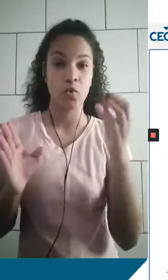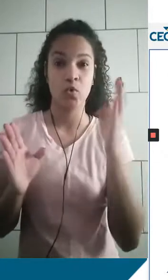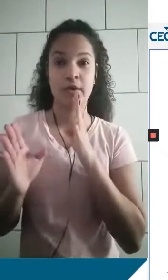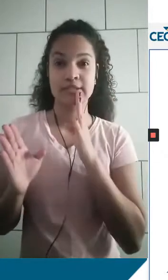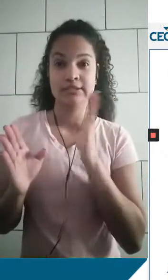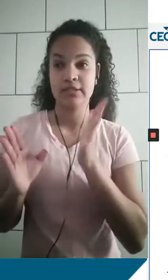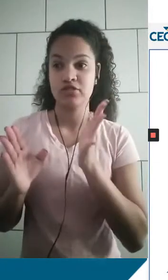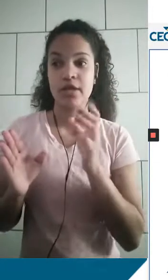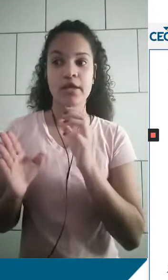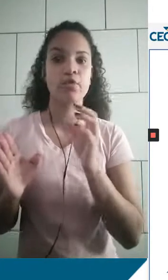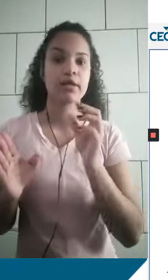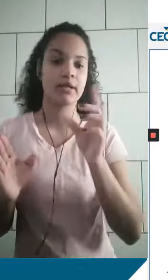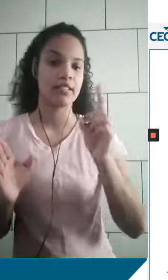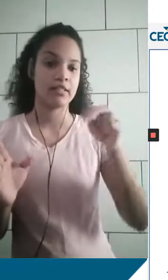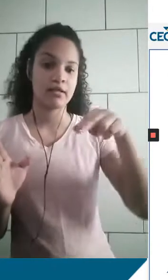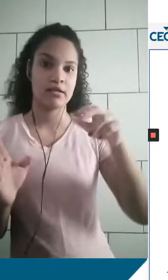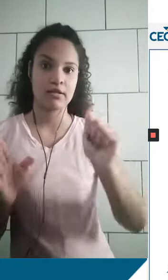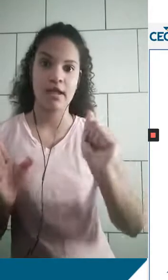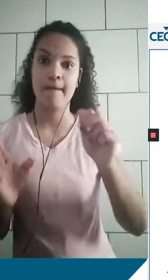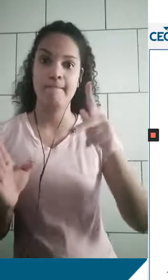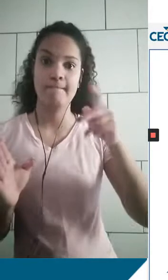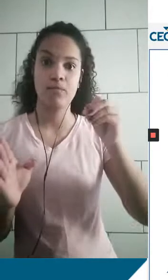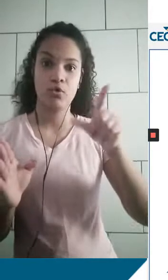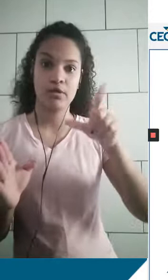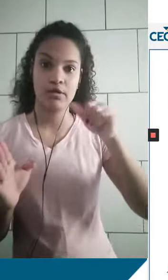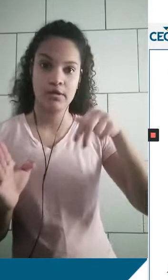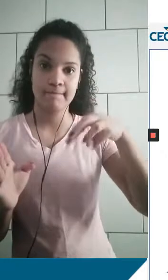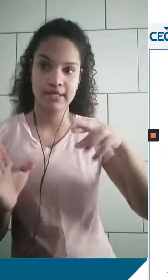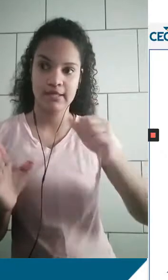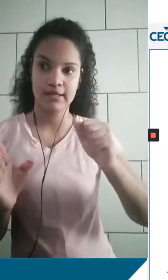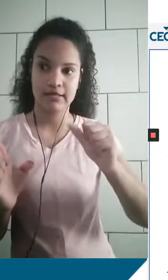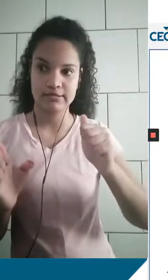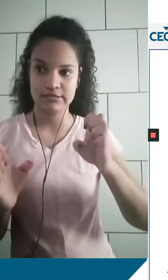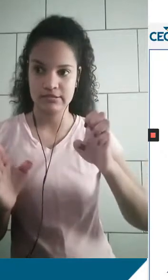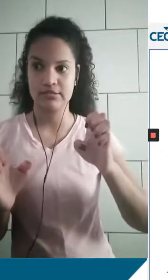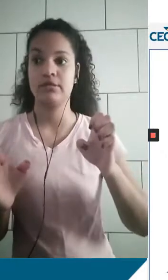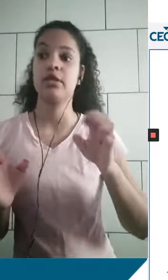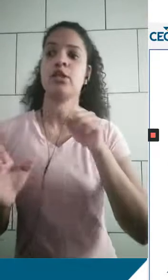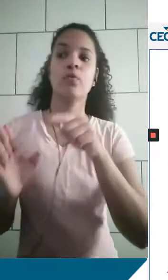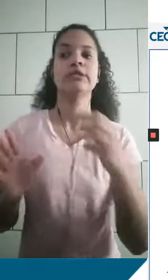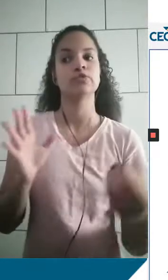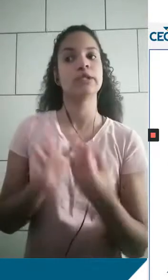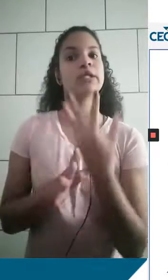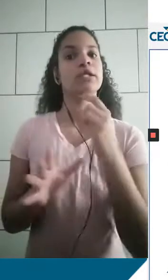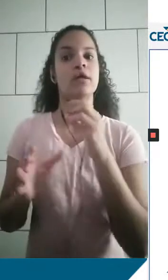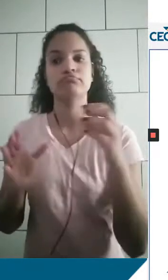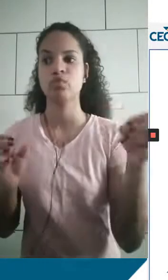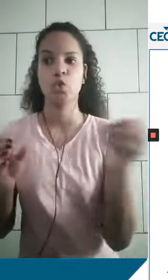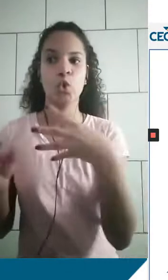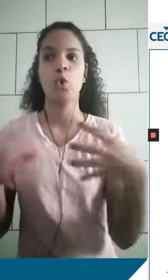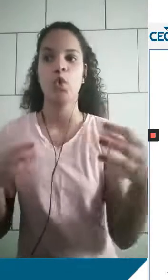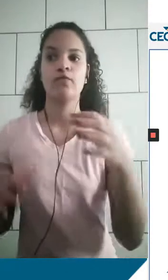de vestibular no Enem, e é a DNA polimerase, que ela vai possibilitar a inserção dos nucleotídeos.